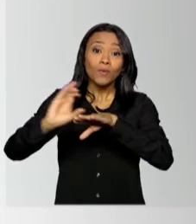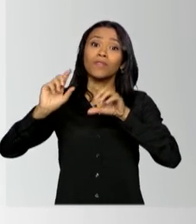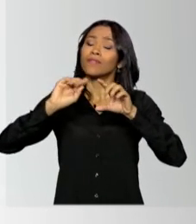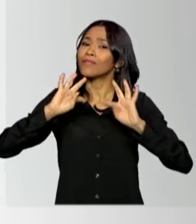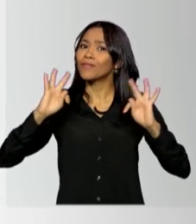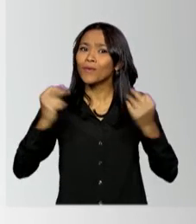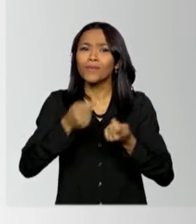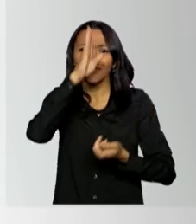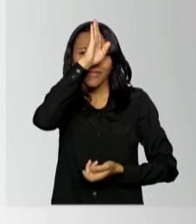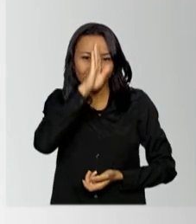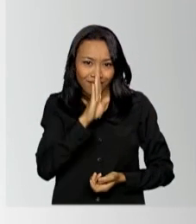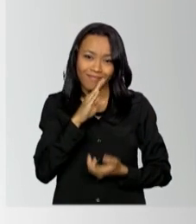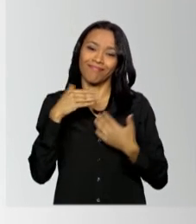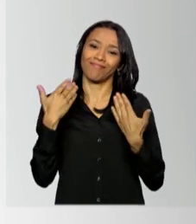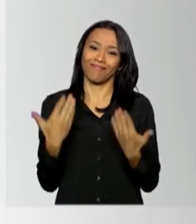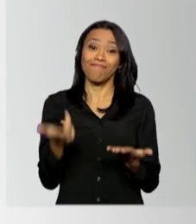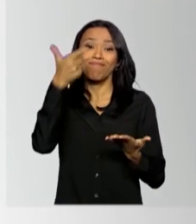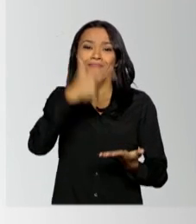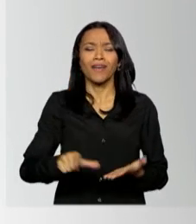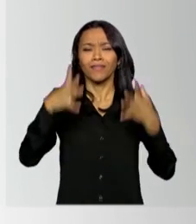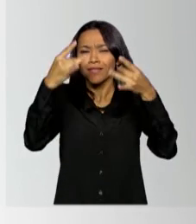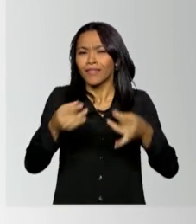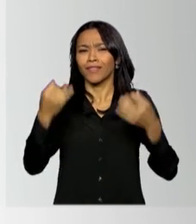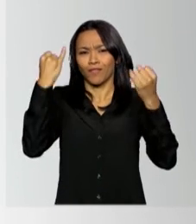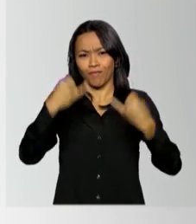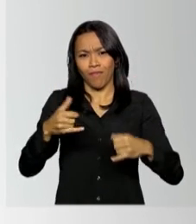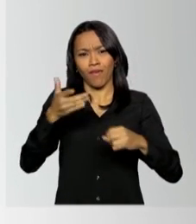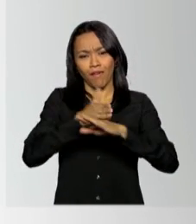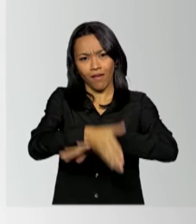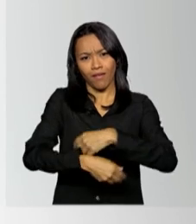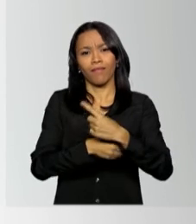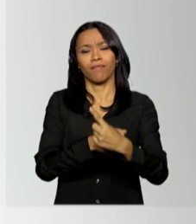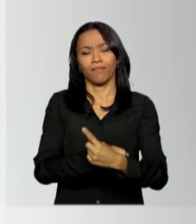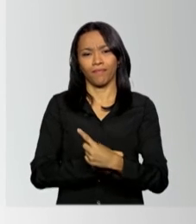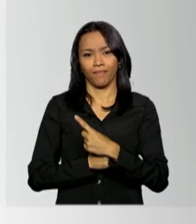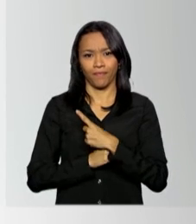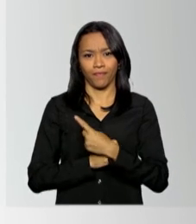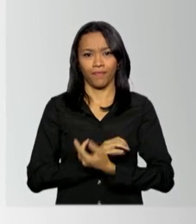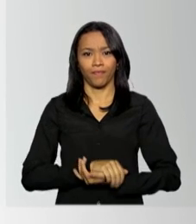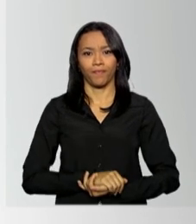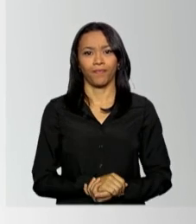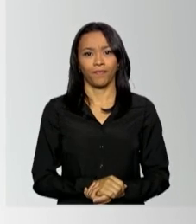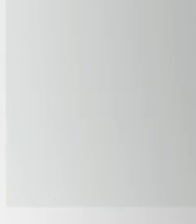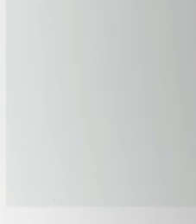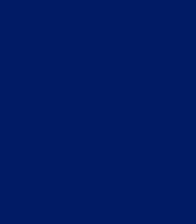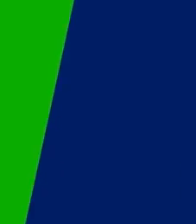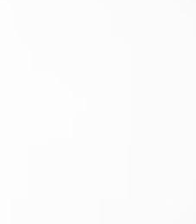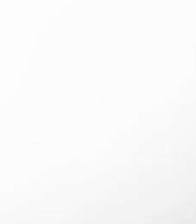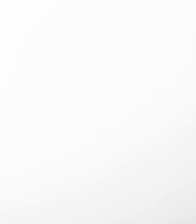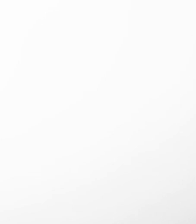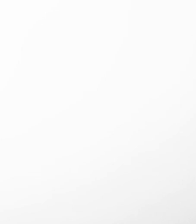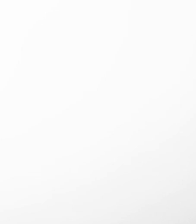são todos gratuitos. Saiba mais em pronatec.mec.gov.br.